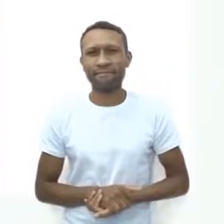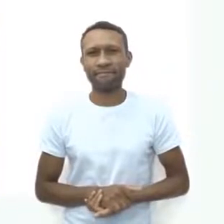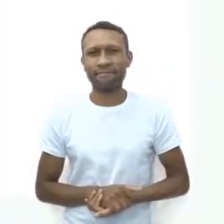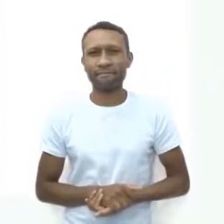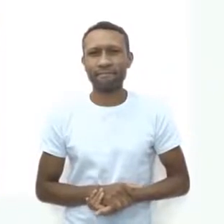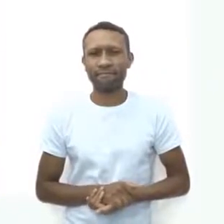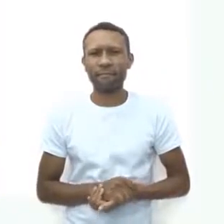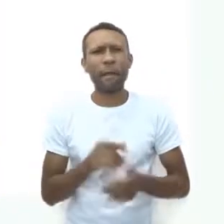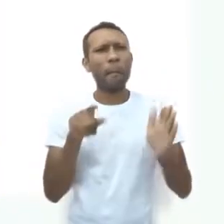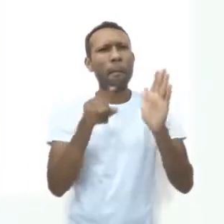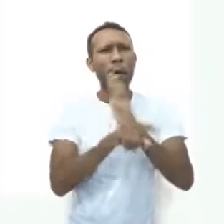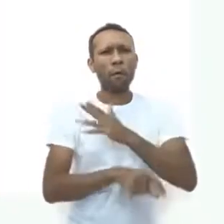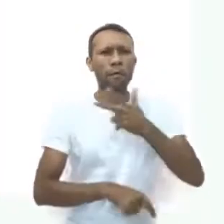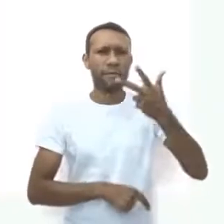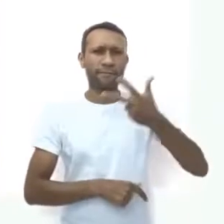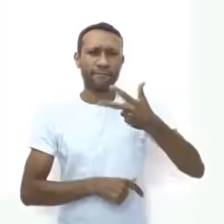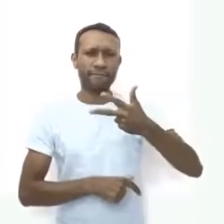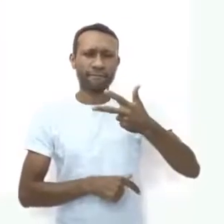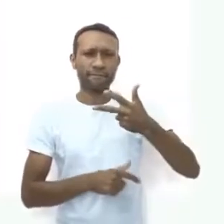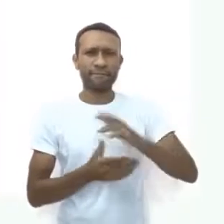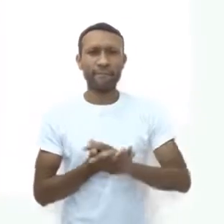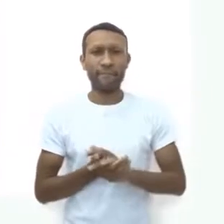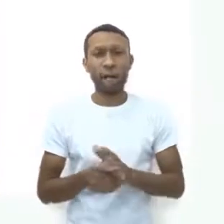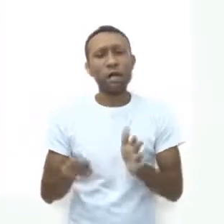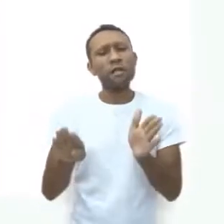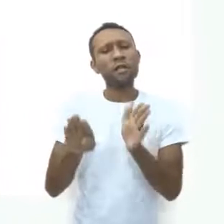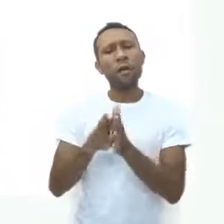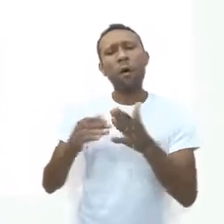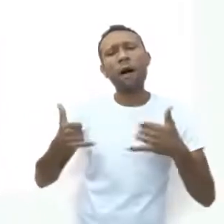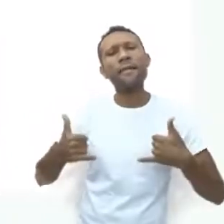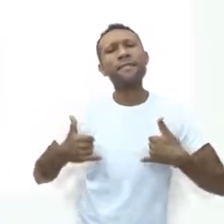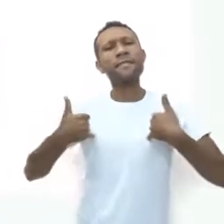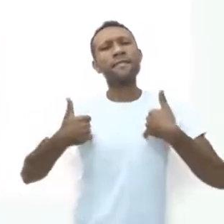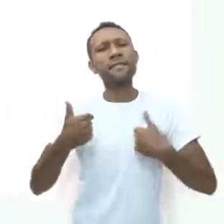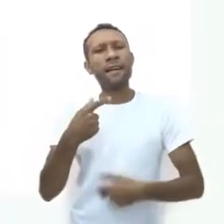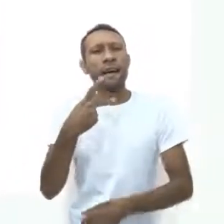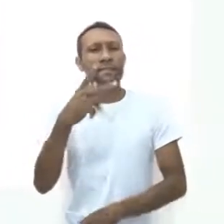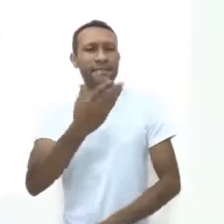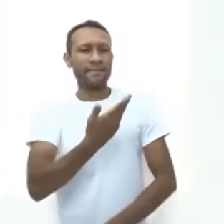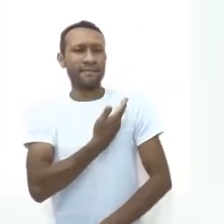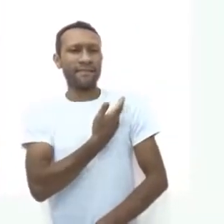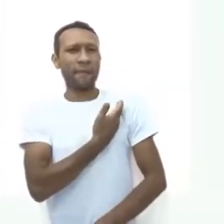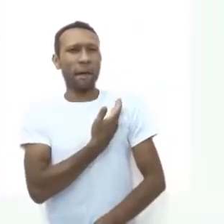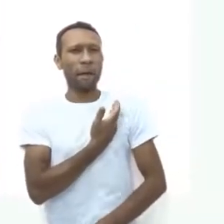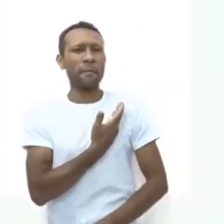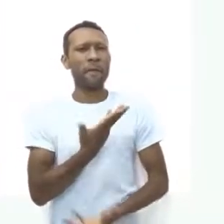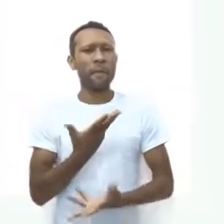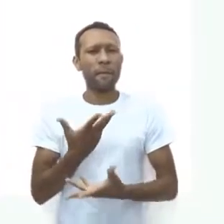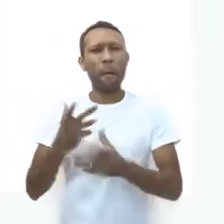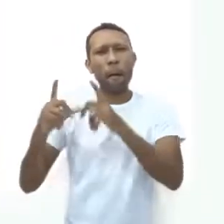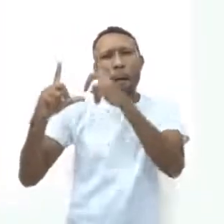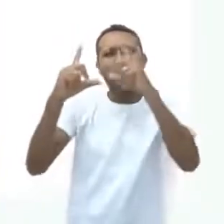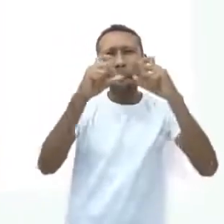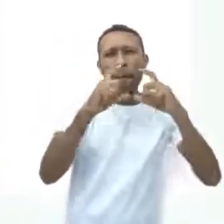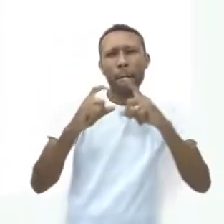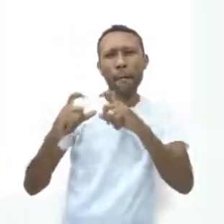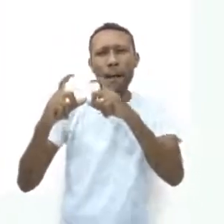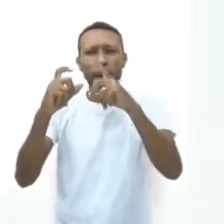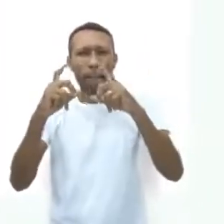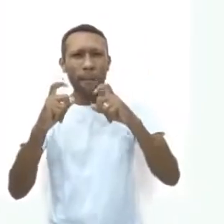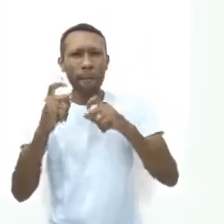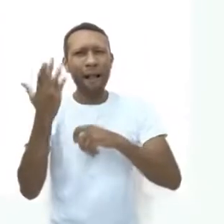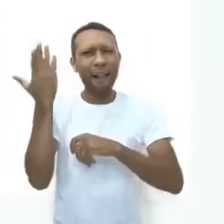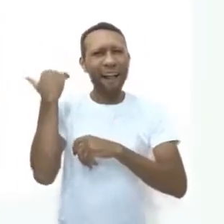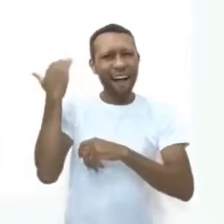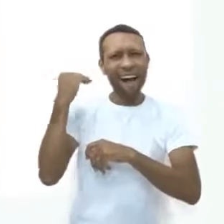Pergunta 3. Chegou o aniversário do seu melhor amigo. É o momento de postar aquela foto constrangedora que você